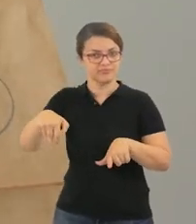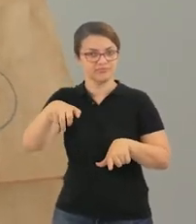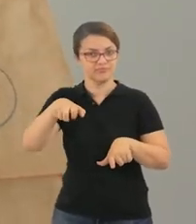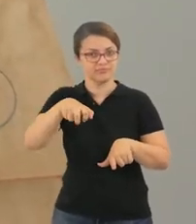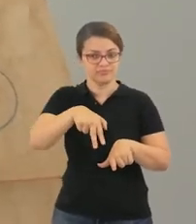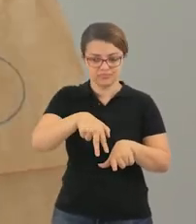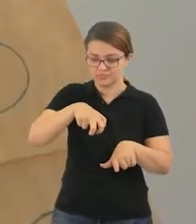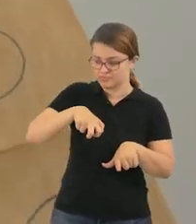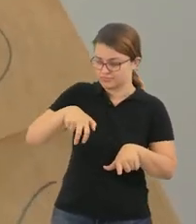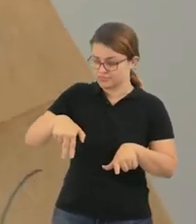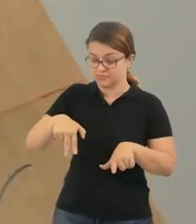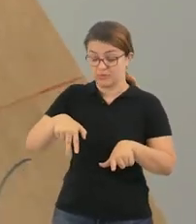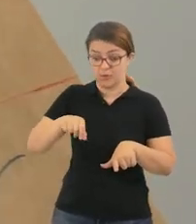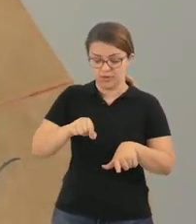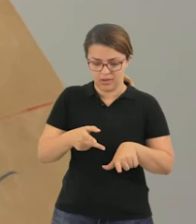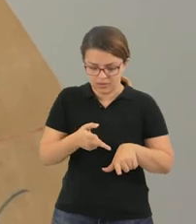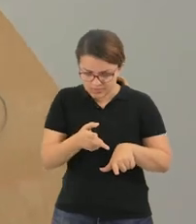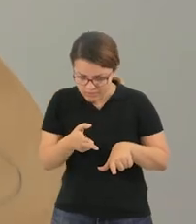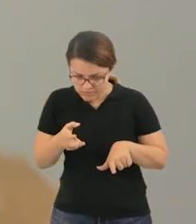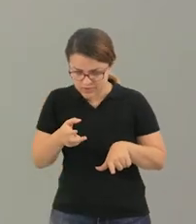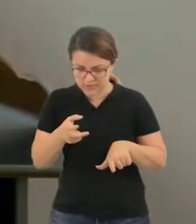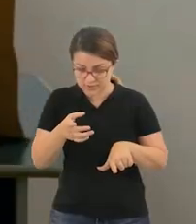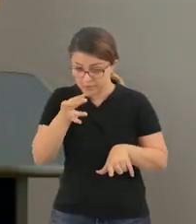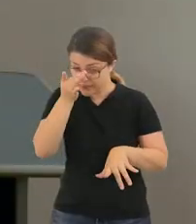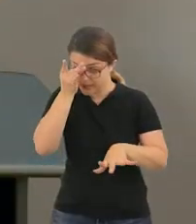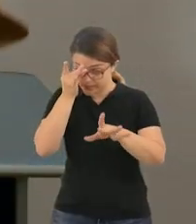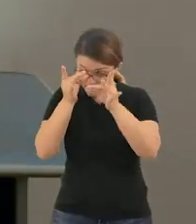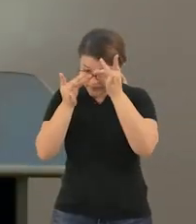criança reconhece e memoriza os números.